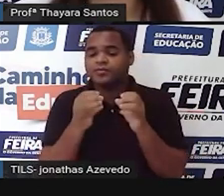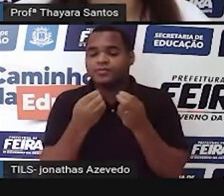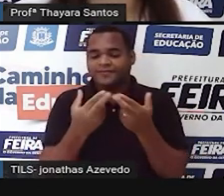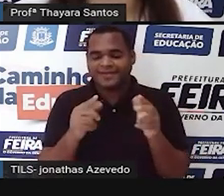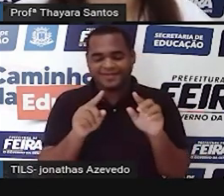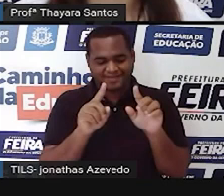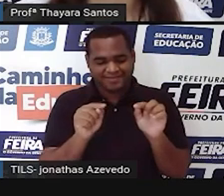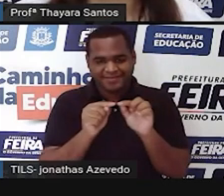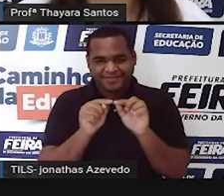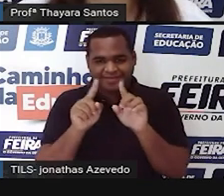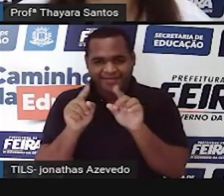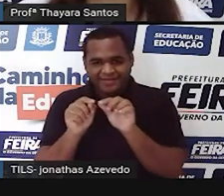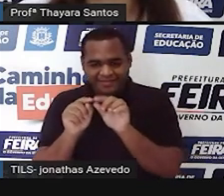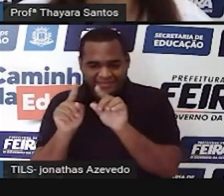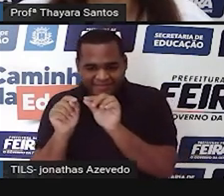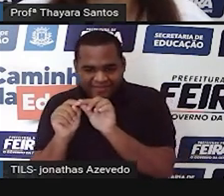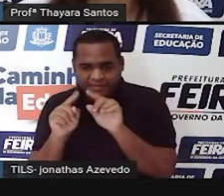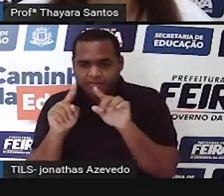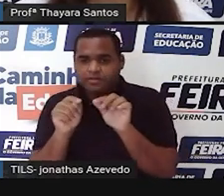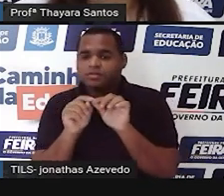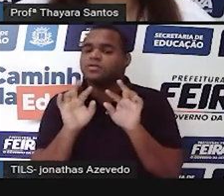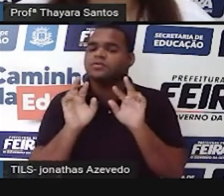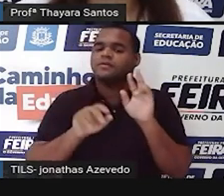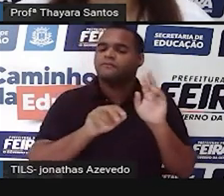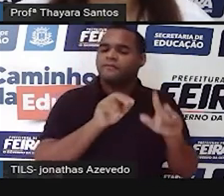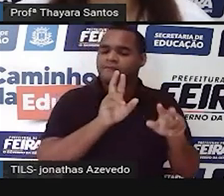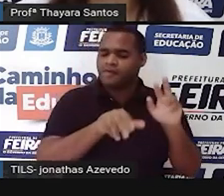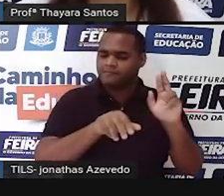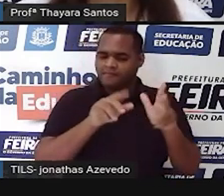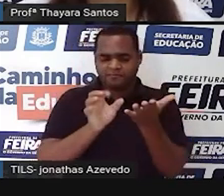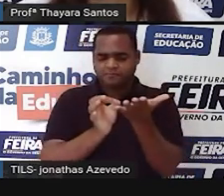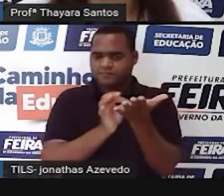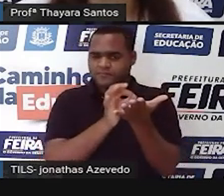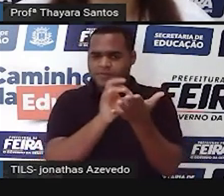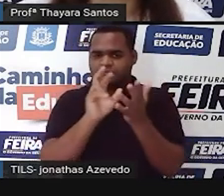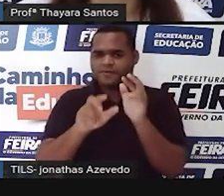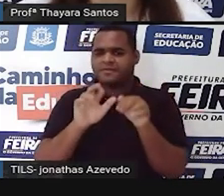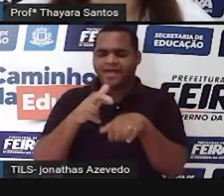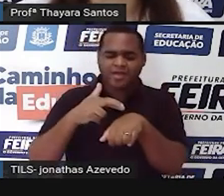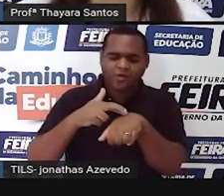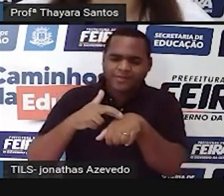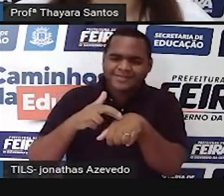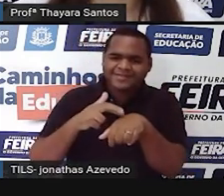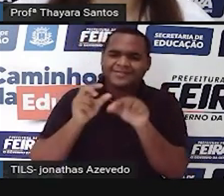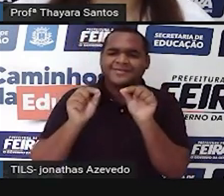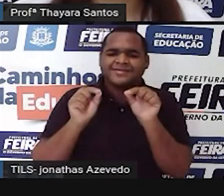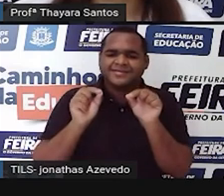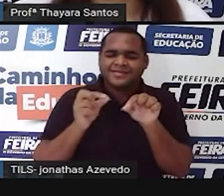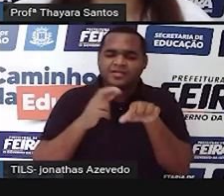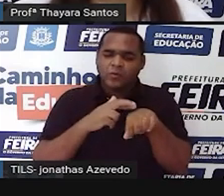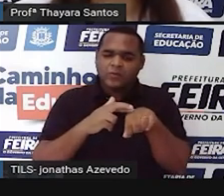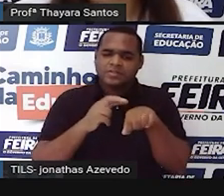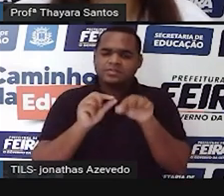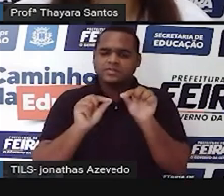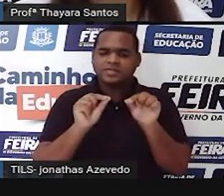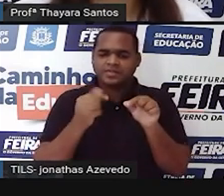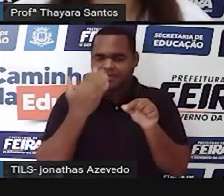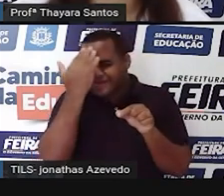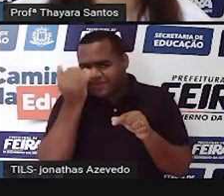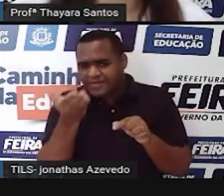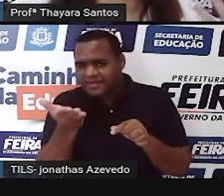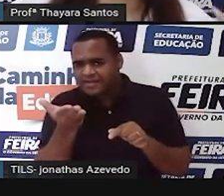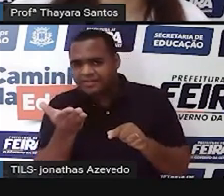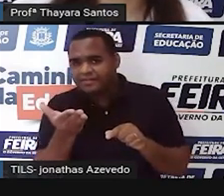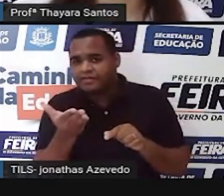desse que a gente está enxergando é uma célula diferente. E o que é essa partezinha roxa, escura, que tem no meio? Quero ver se vocês sabem o que é isso.